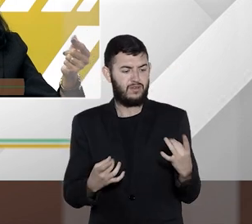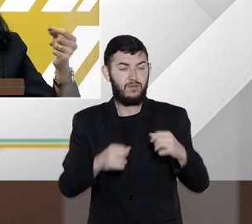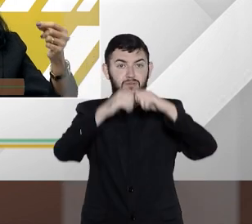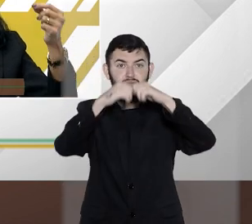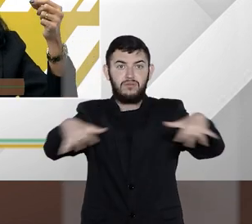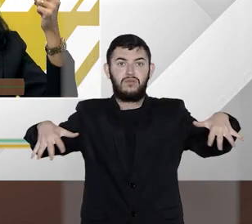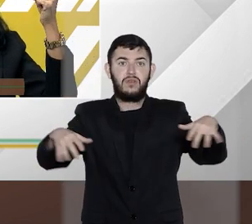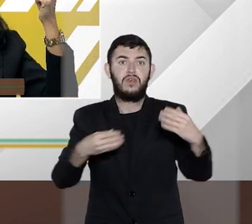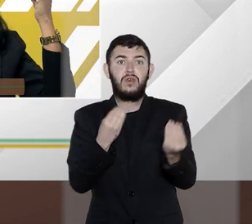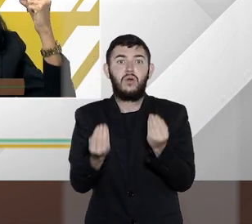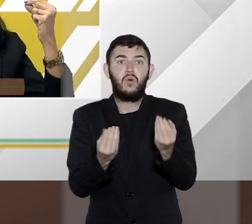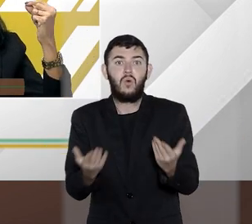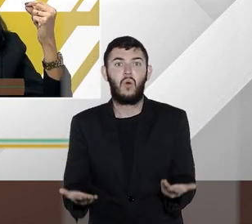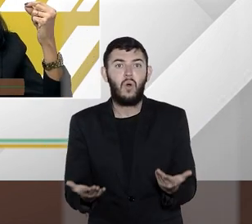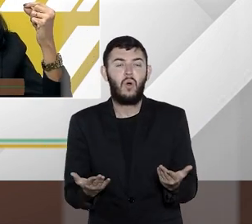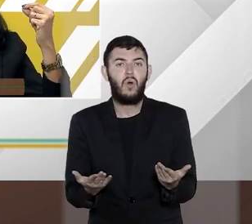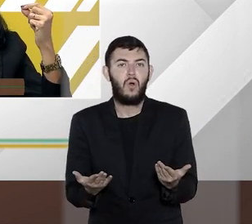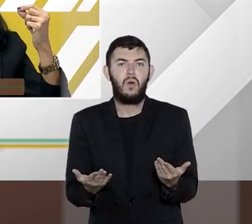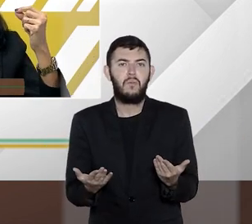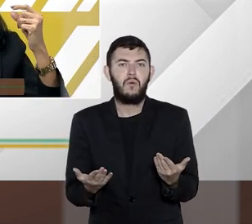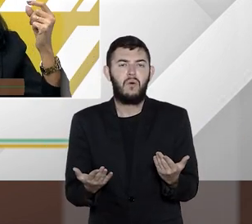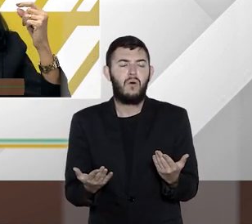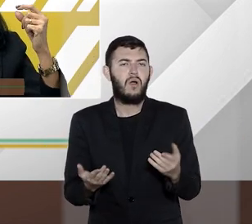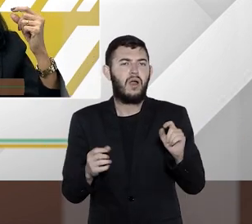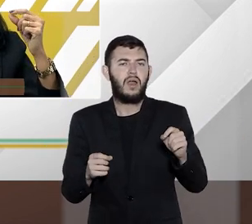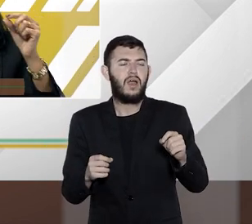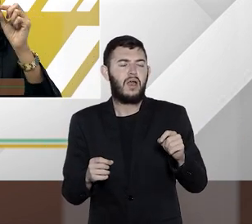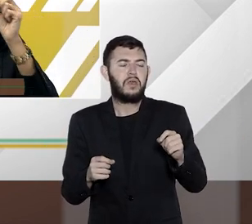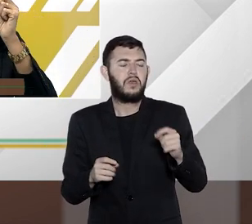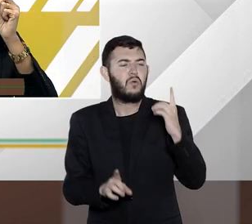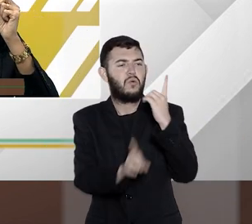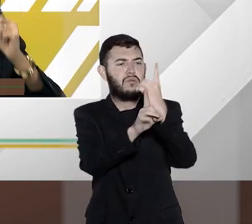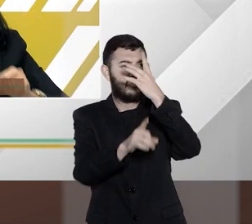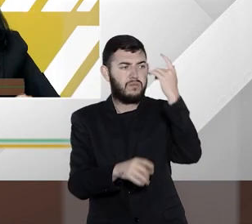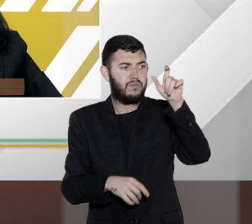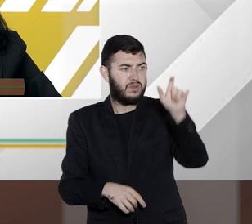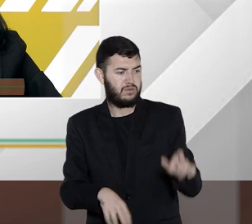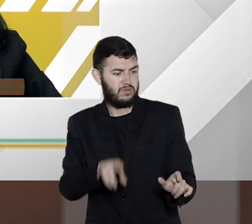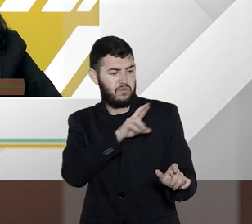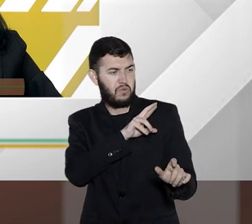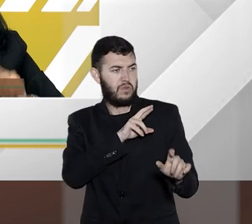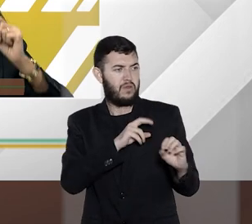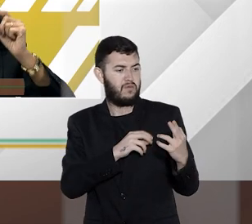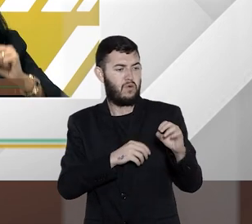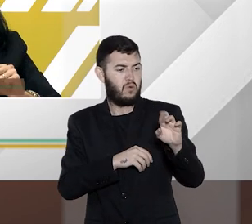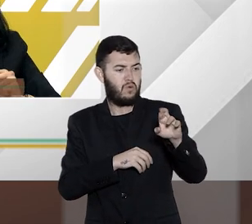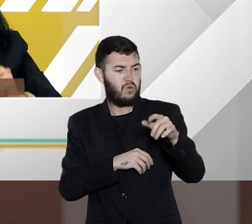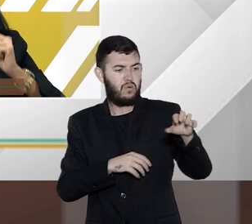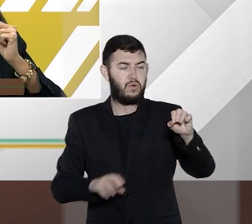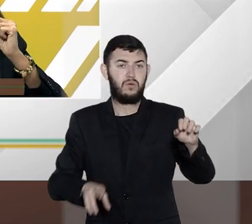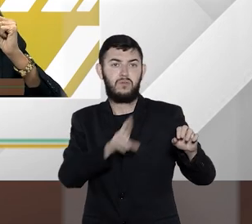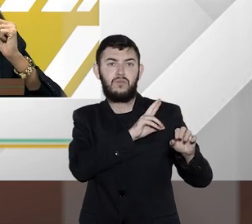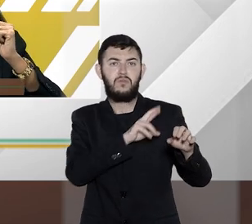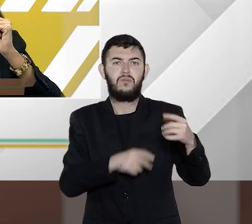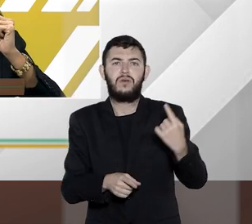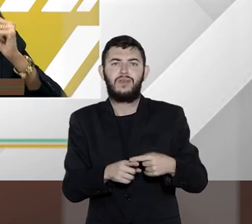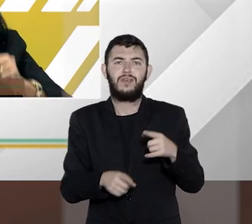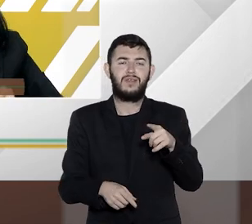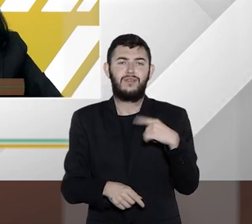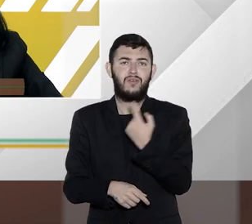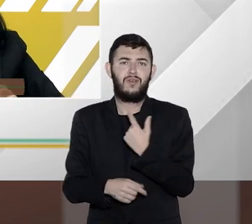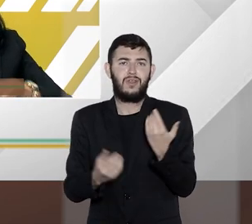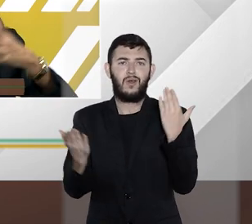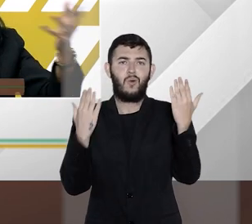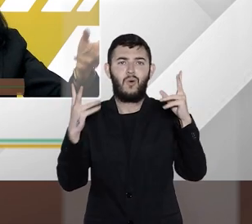principalmente? Porque até achar esse fio de meada aí, eu acho que é muito complicado para a gente, é, digamos, mignon, né? Que é uma